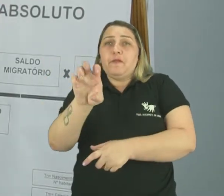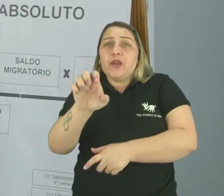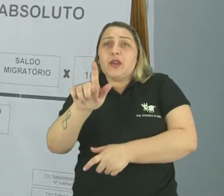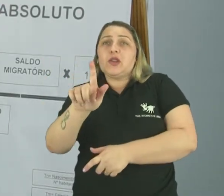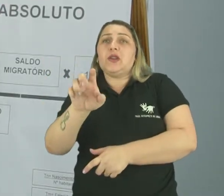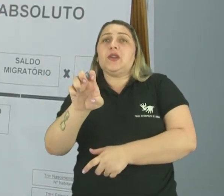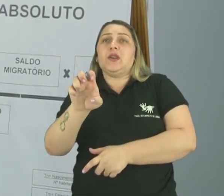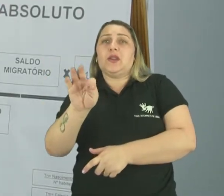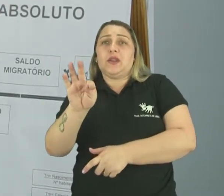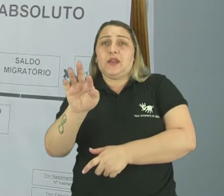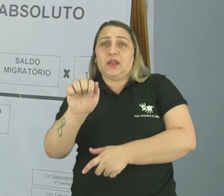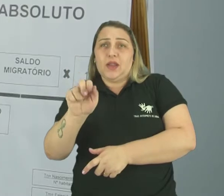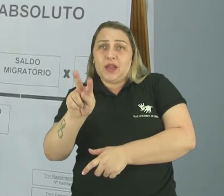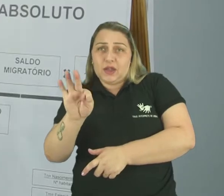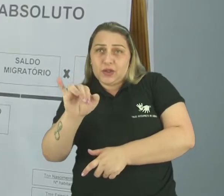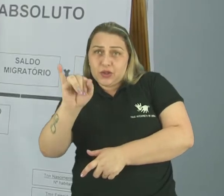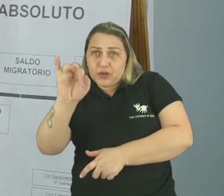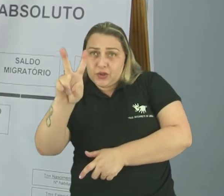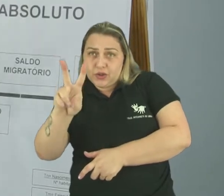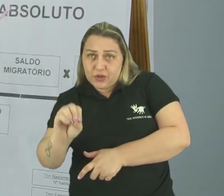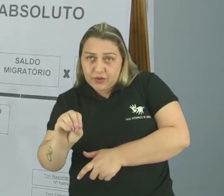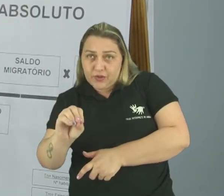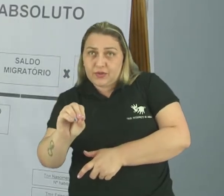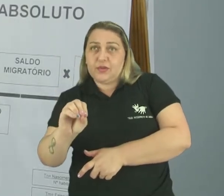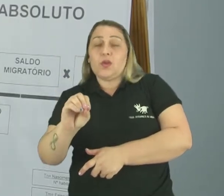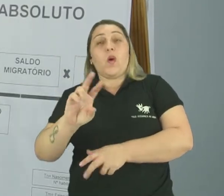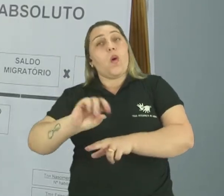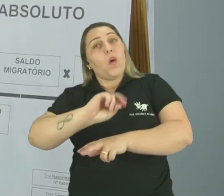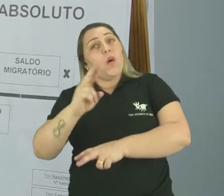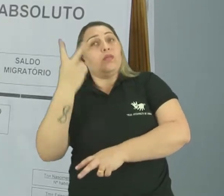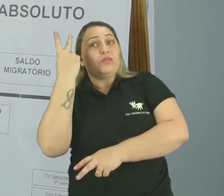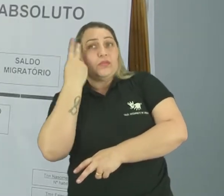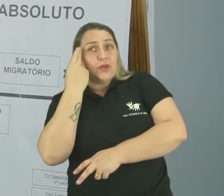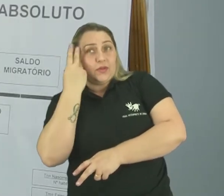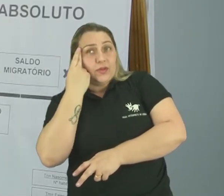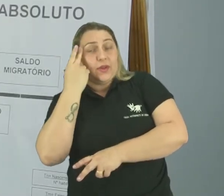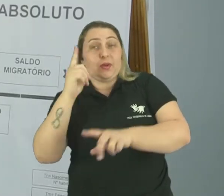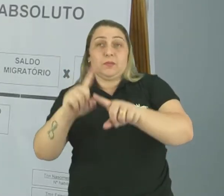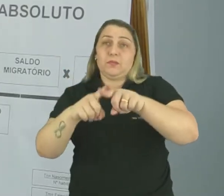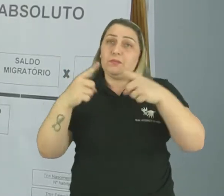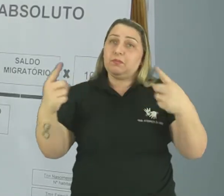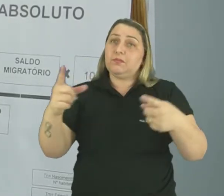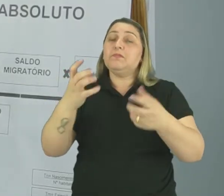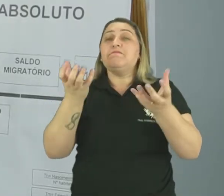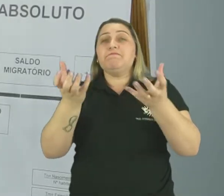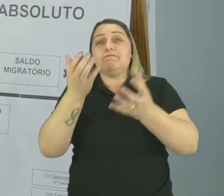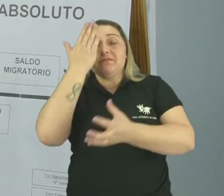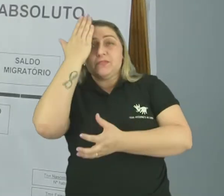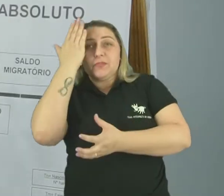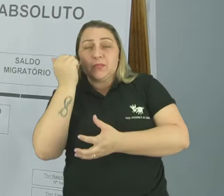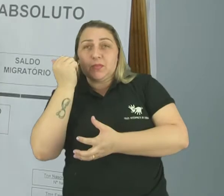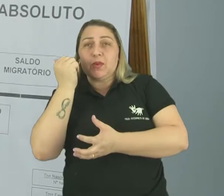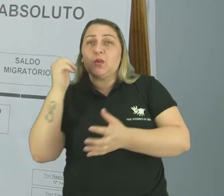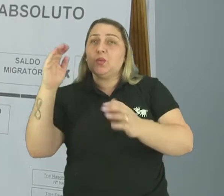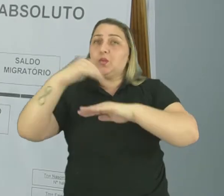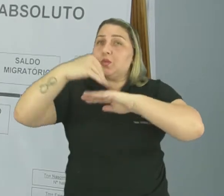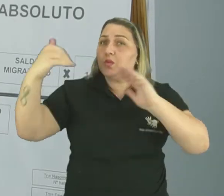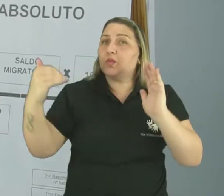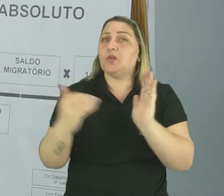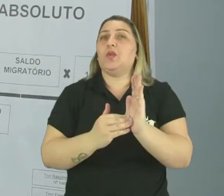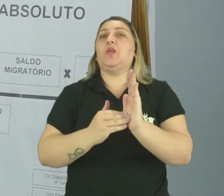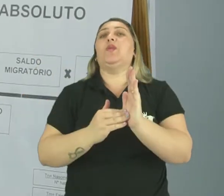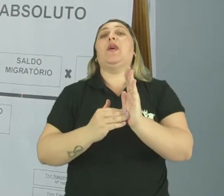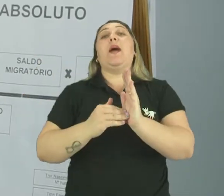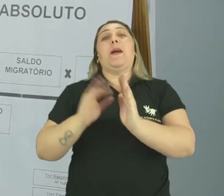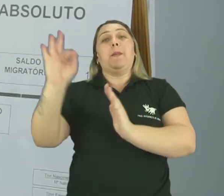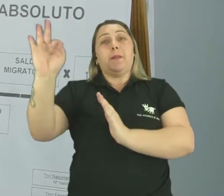populacional que a gente chama de crescimento natural. Porém, quando eu quero saber o crescimento absoluto, eu pego